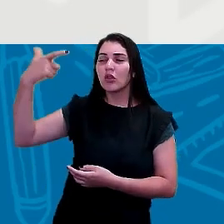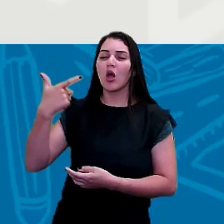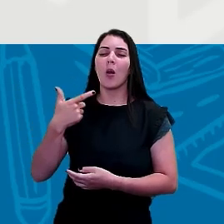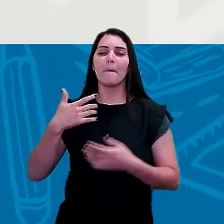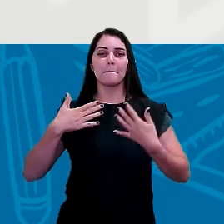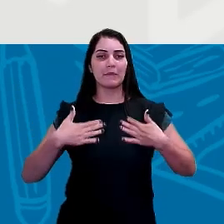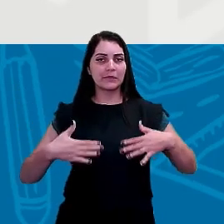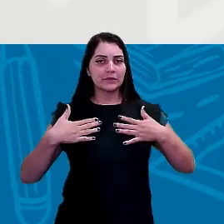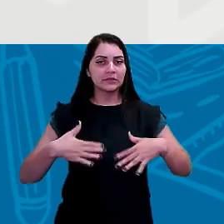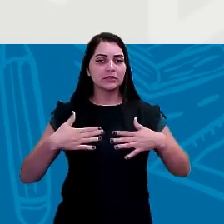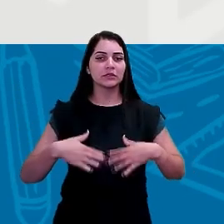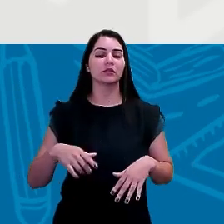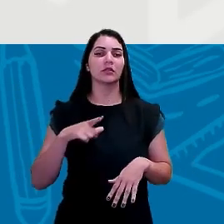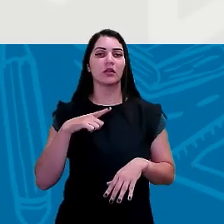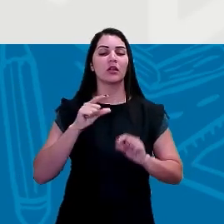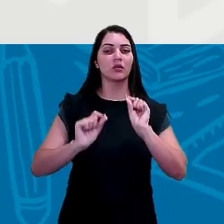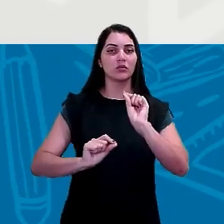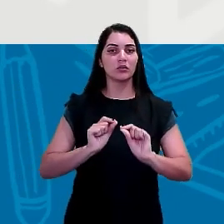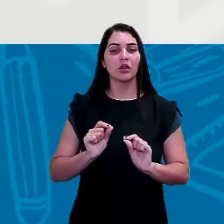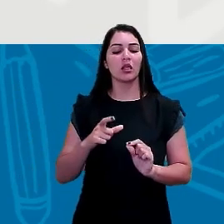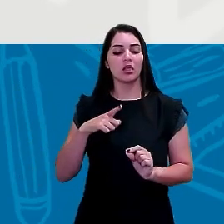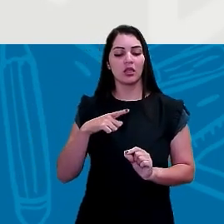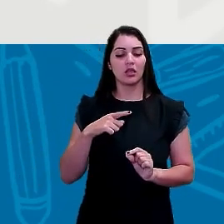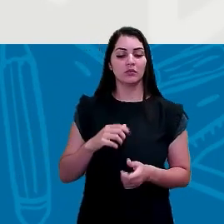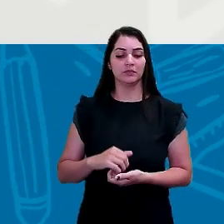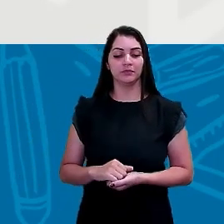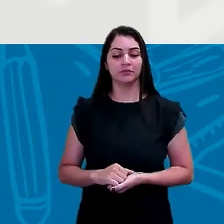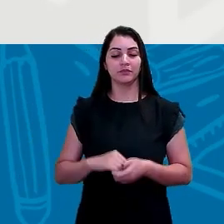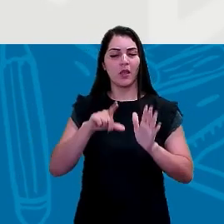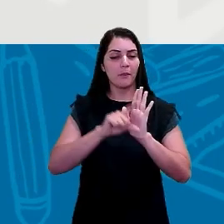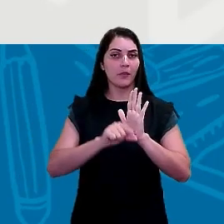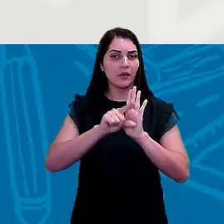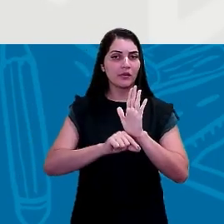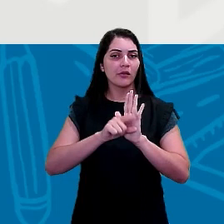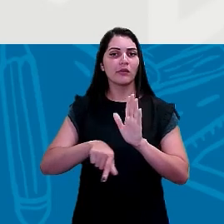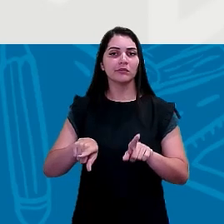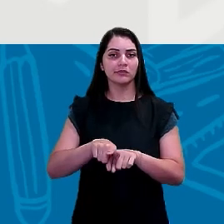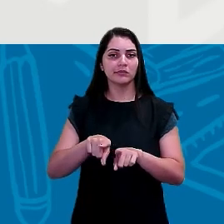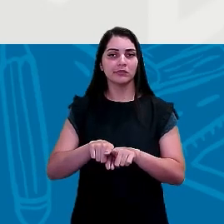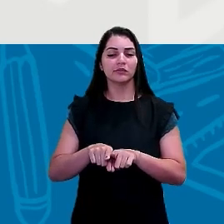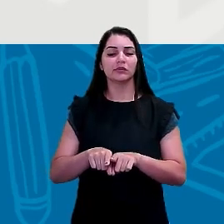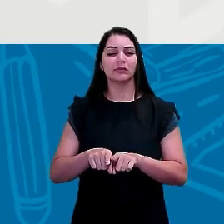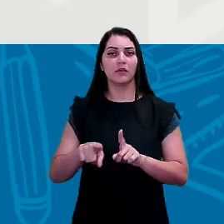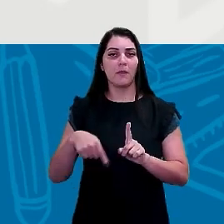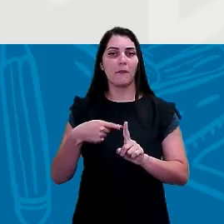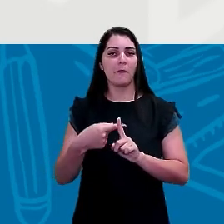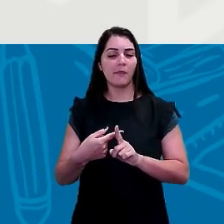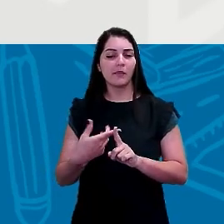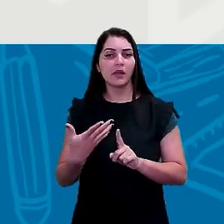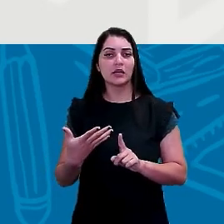Então, as antefeituras térmicas, elas tendem a ser menores também, vai ser mais modestas.